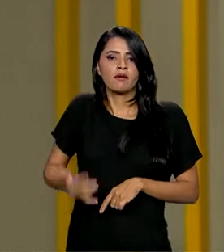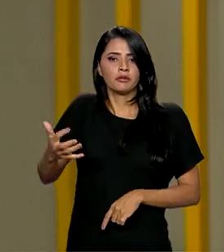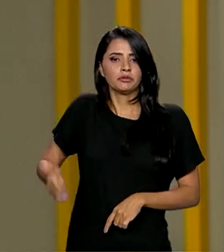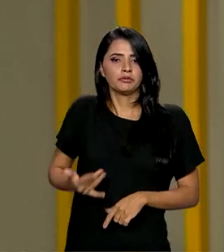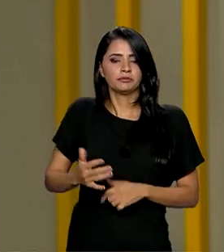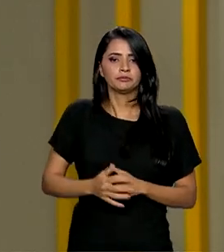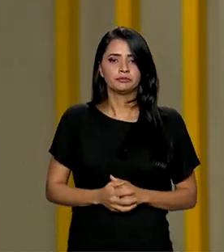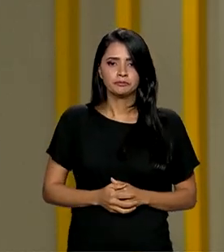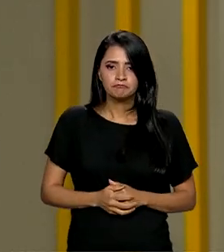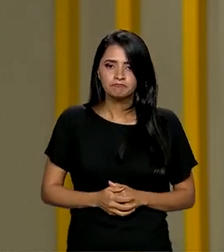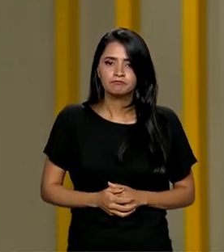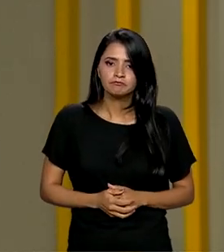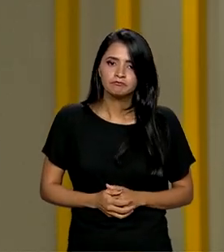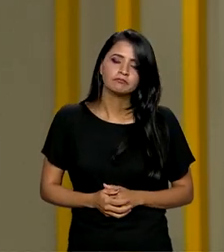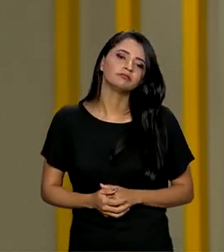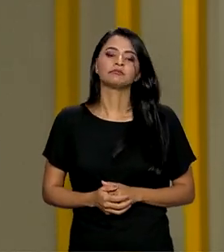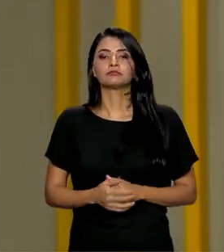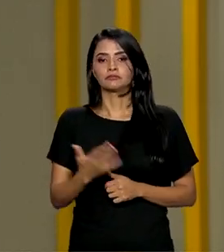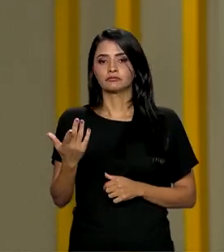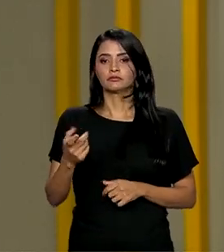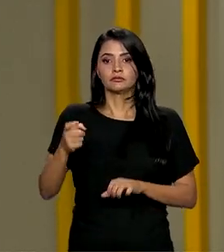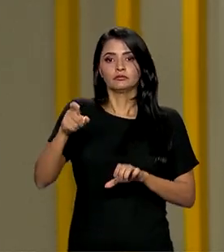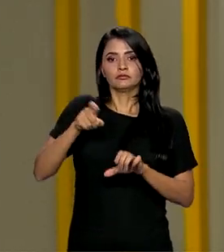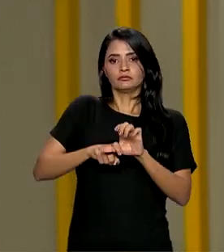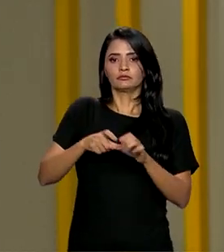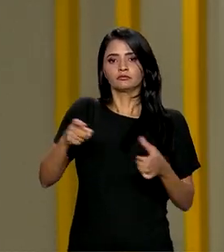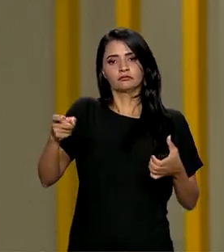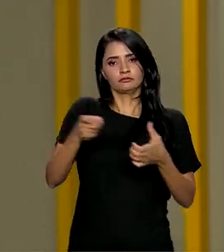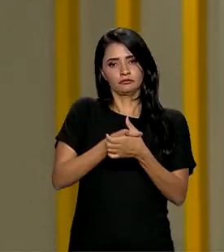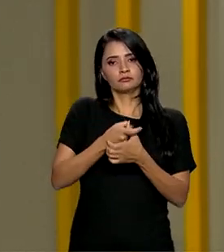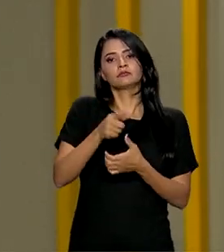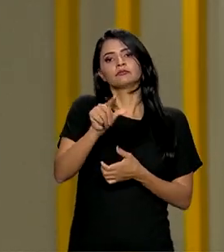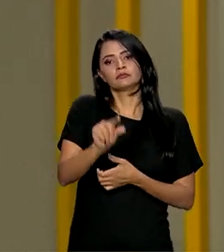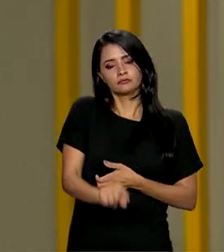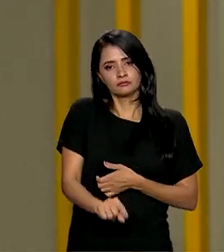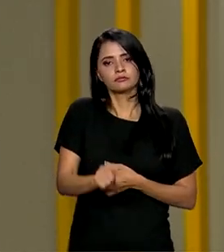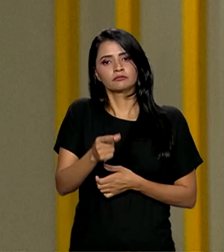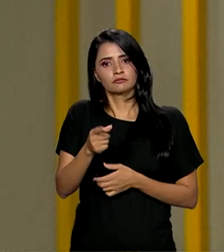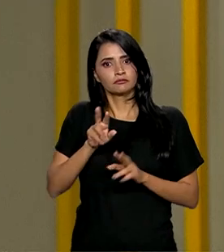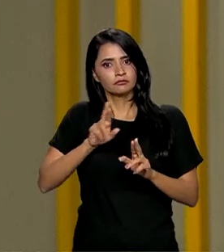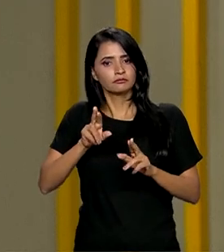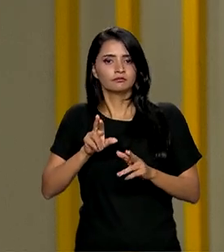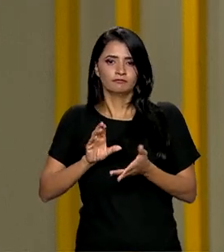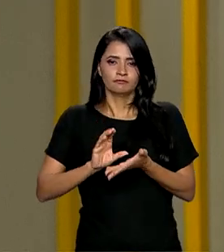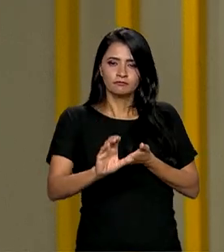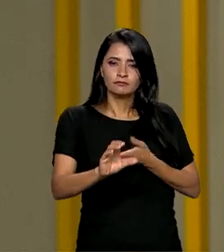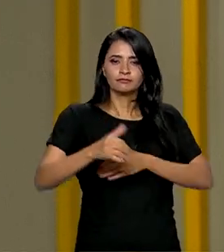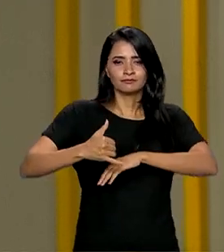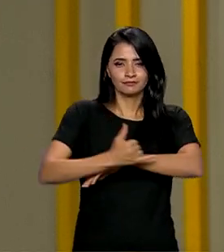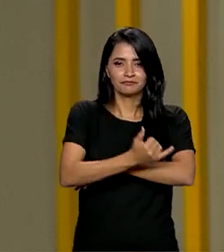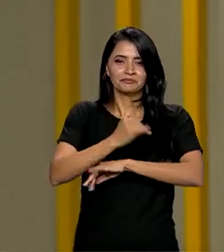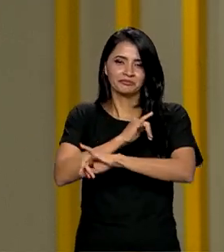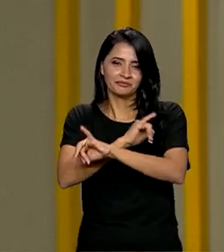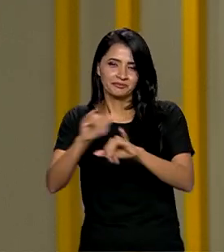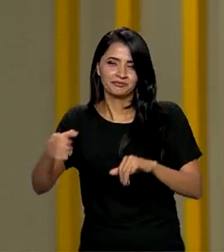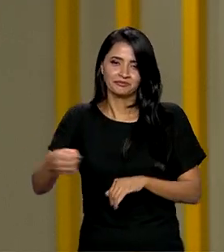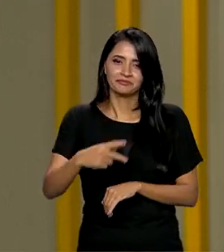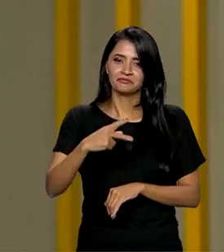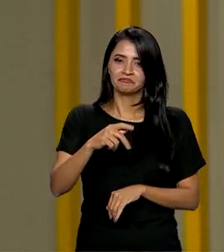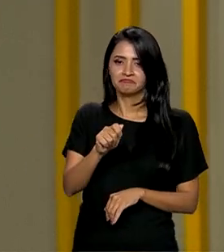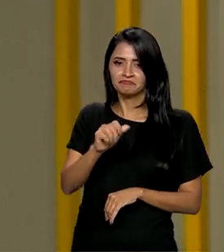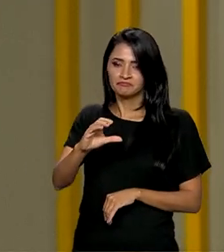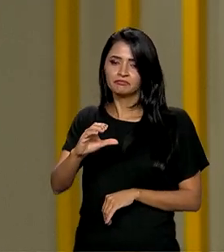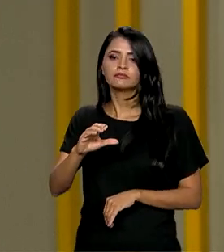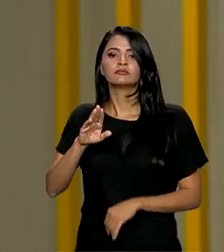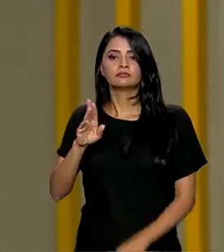Com a menor inadimplência da história e a perspectiva de grandes investimentos em infraestrutura, com o anúncio do novo PAC, o